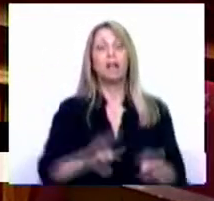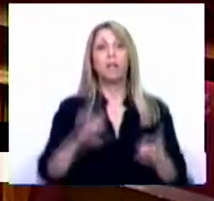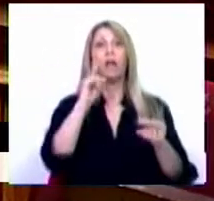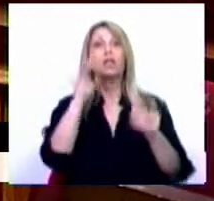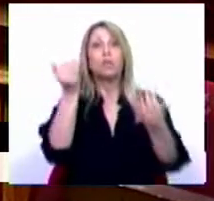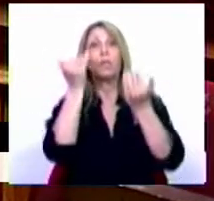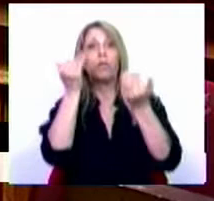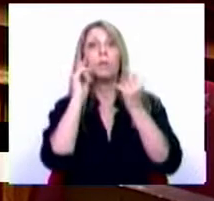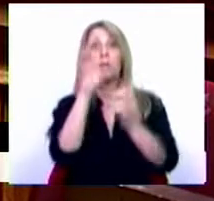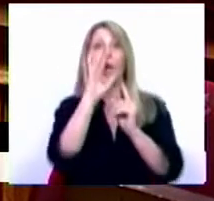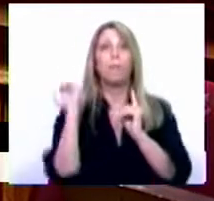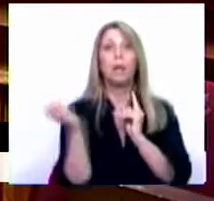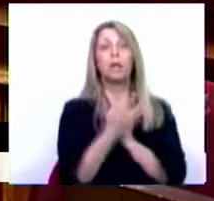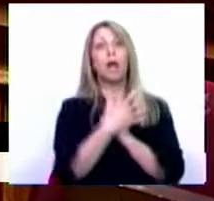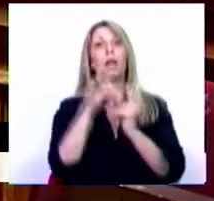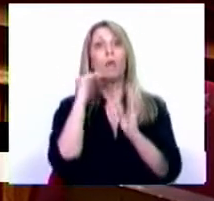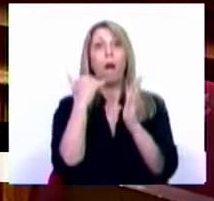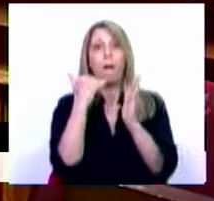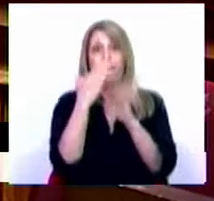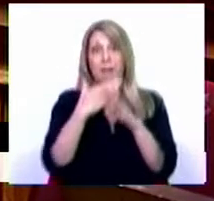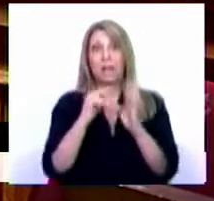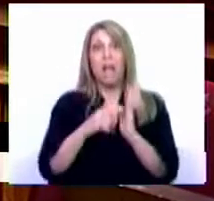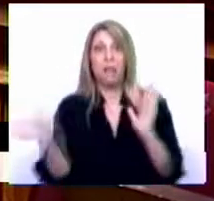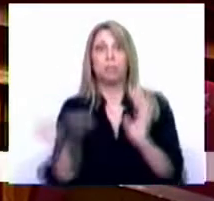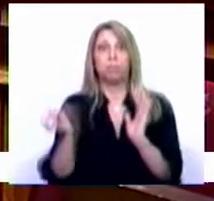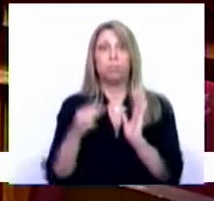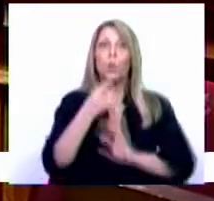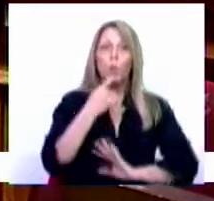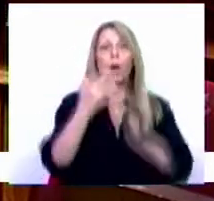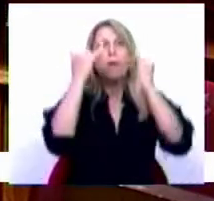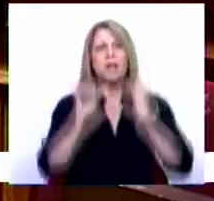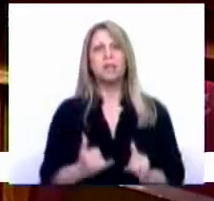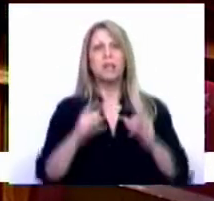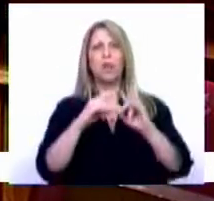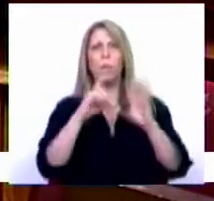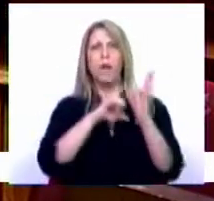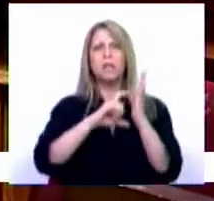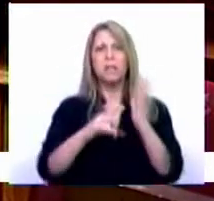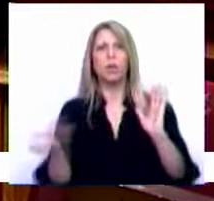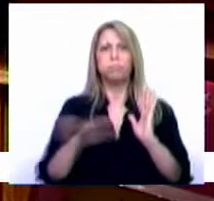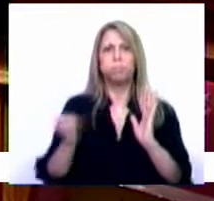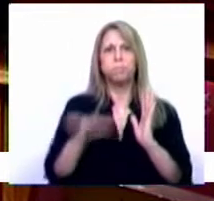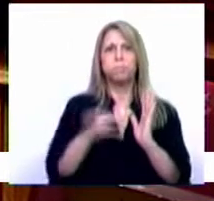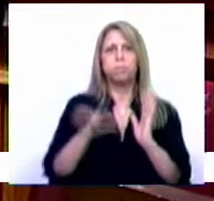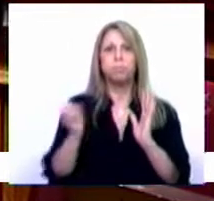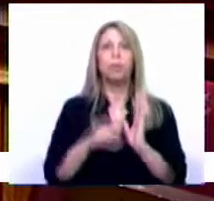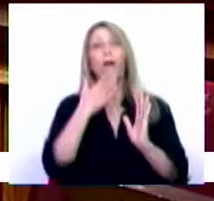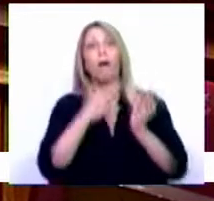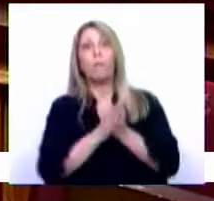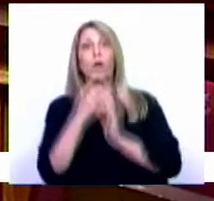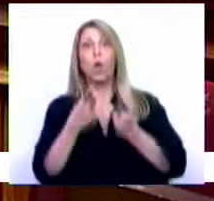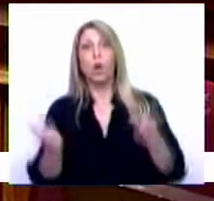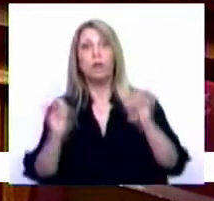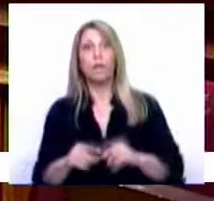densificando, super densificando essa parte. Depois despejámos uma secção sobre reutilização e, portanto, a lei já